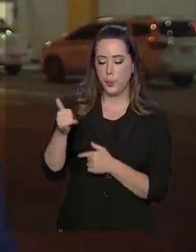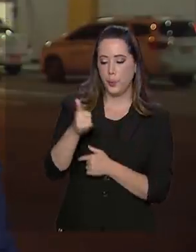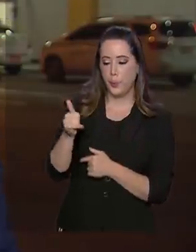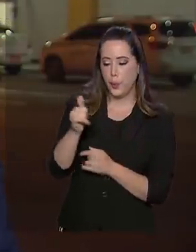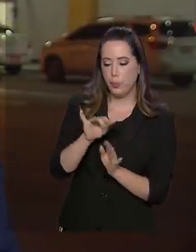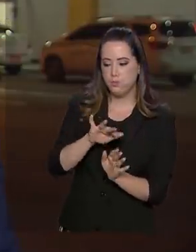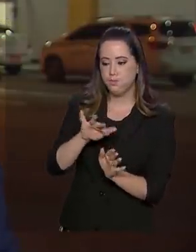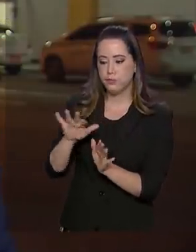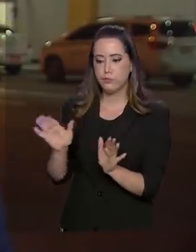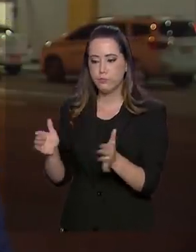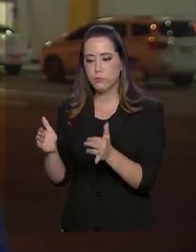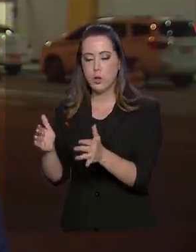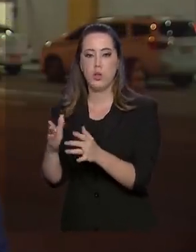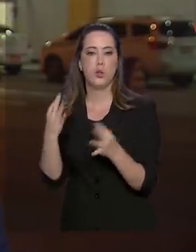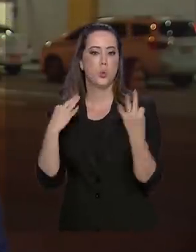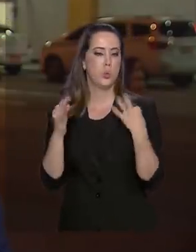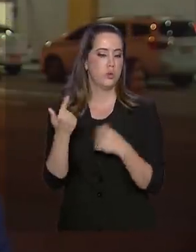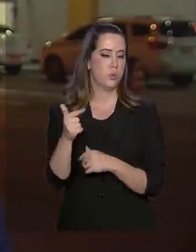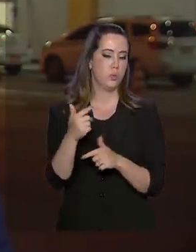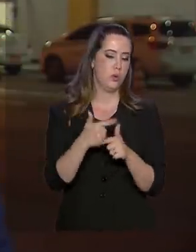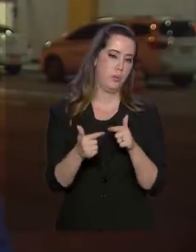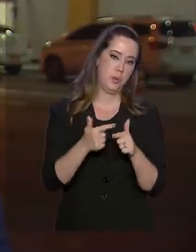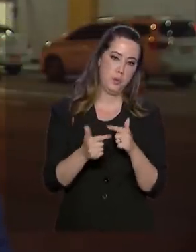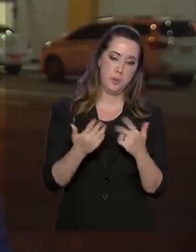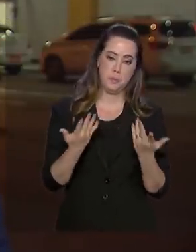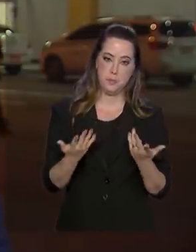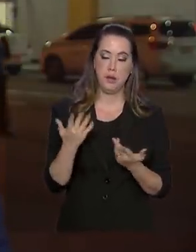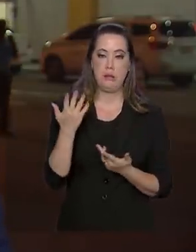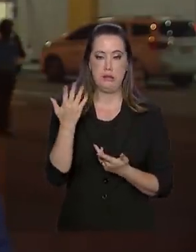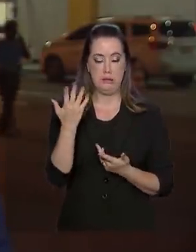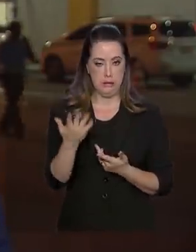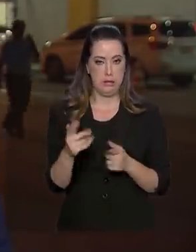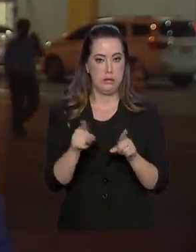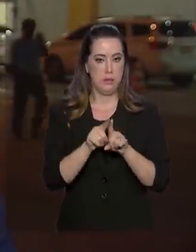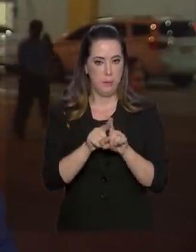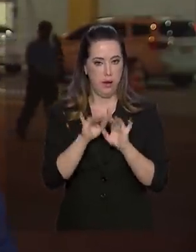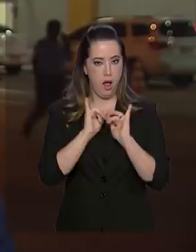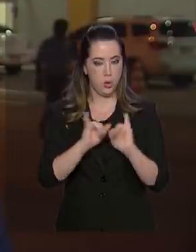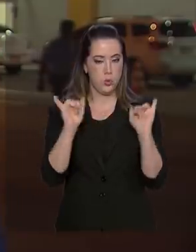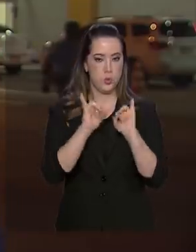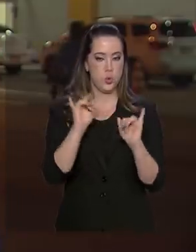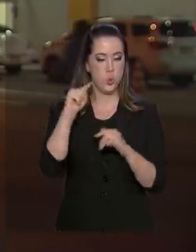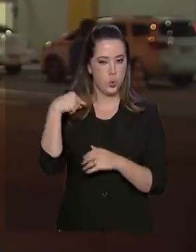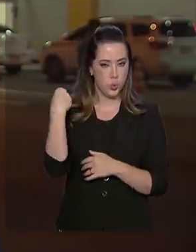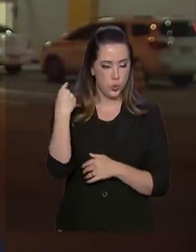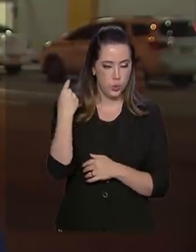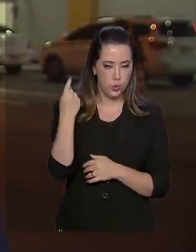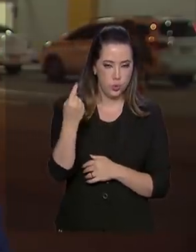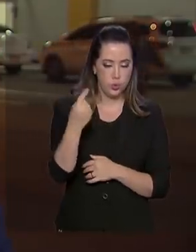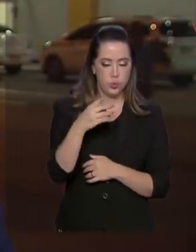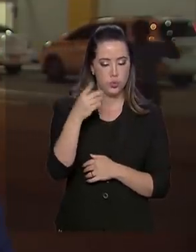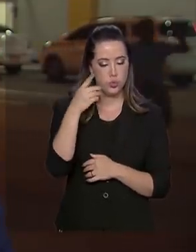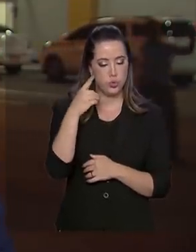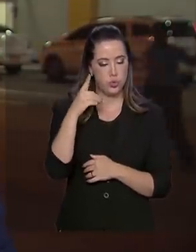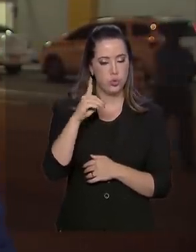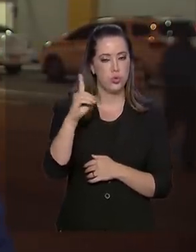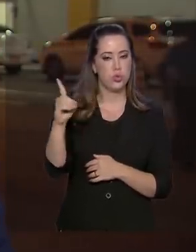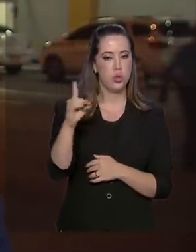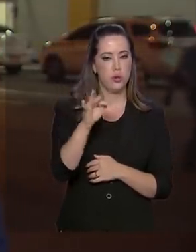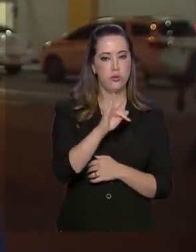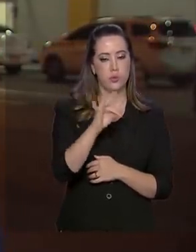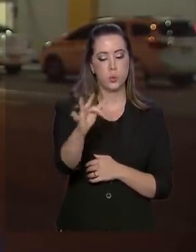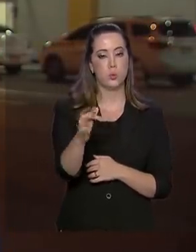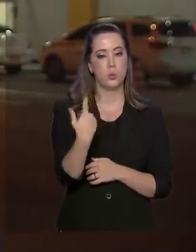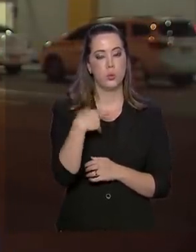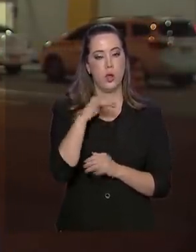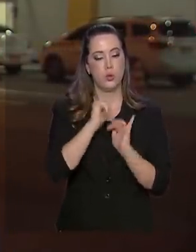turismo no Nordeste não será prejudicado. Davi Alcolumbre também anunciou que nos próximos dias será elaborada uma medida